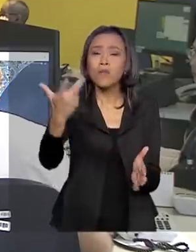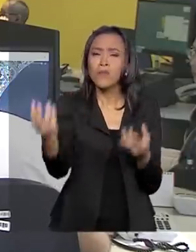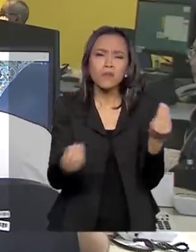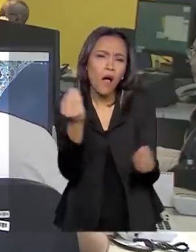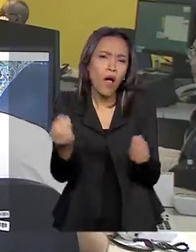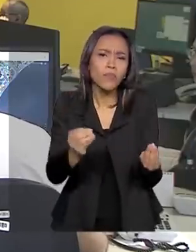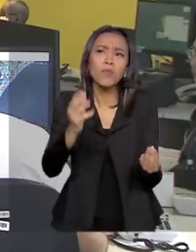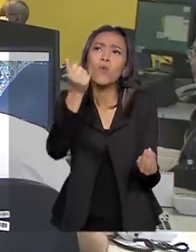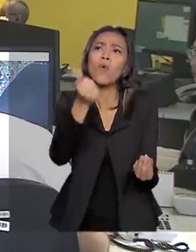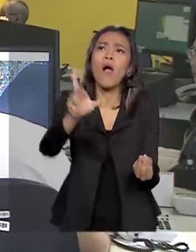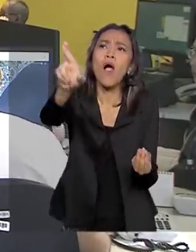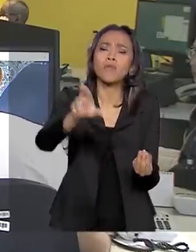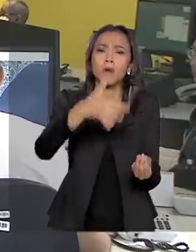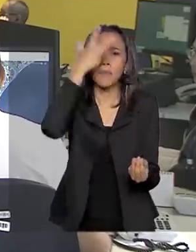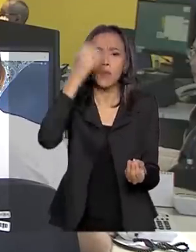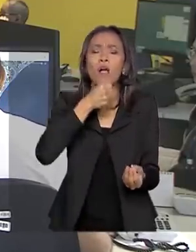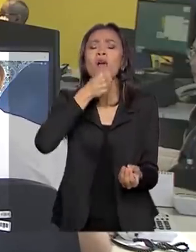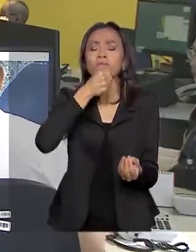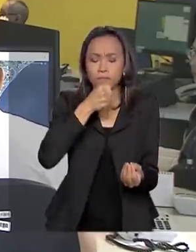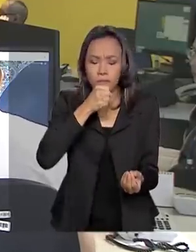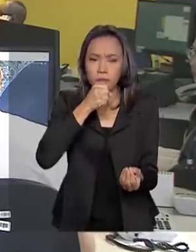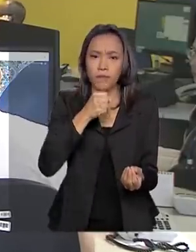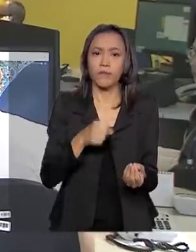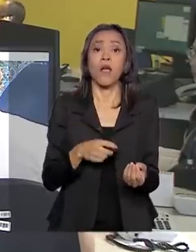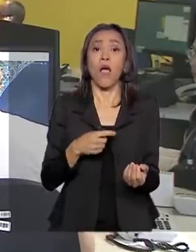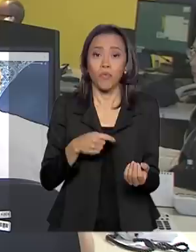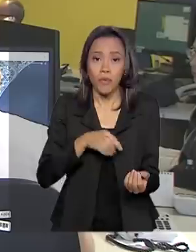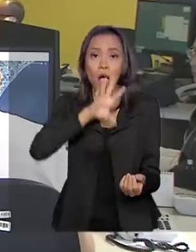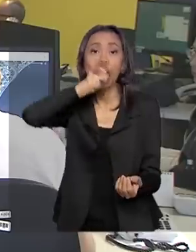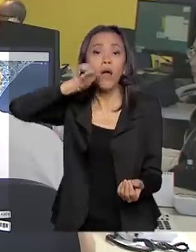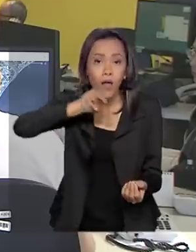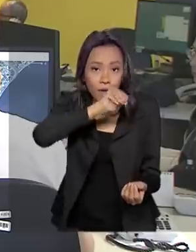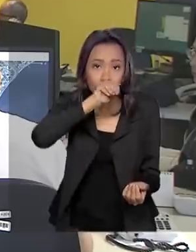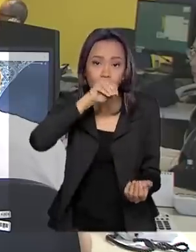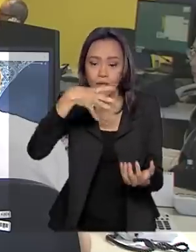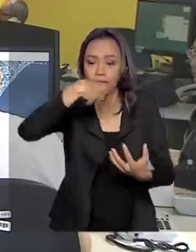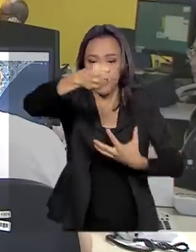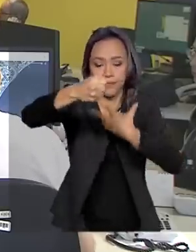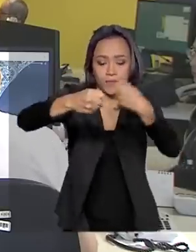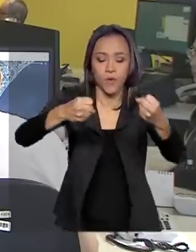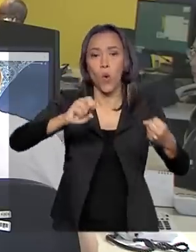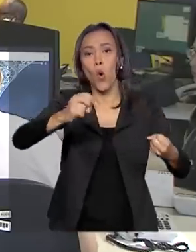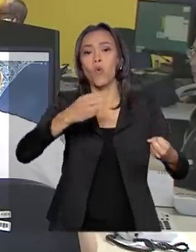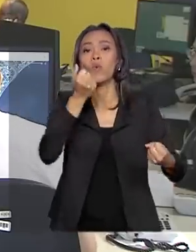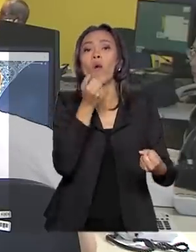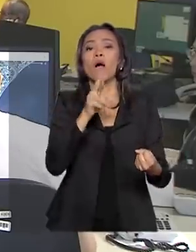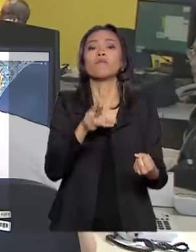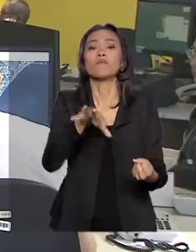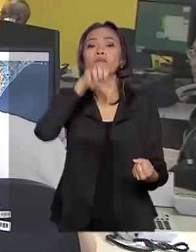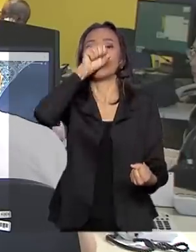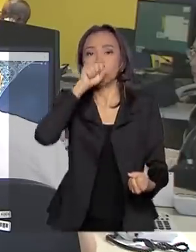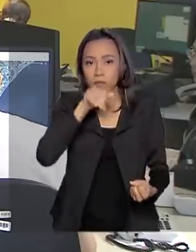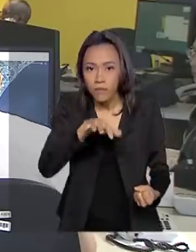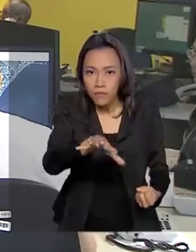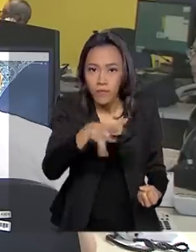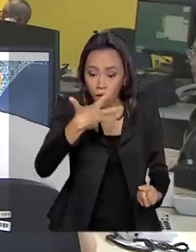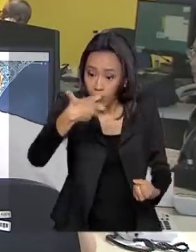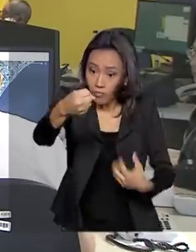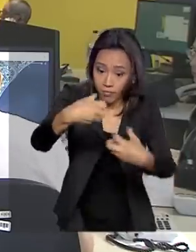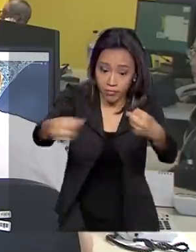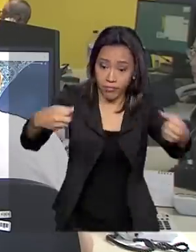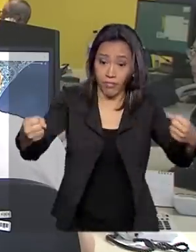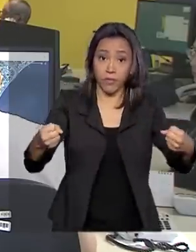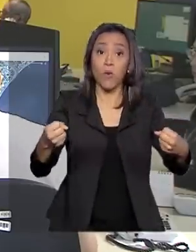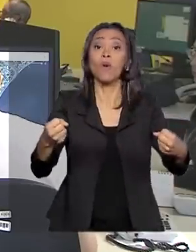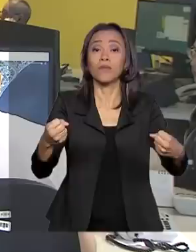quando a pessoa infectada tosse, espirra, fala ou simplesmente quando respira. Um só infectado pode passar o sarampo